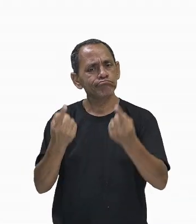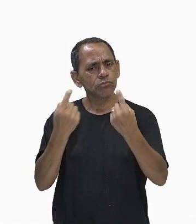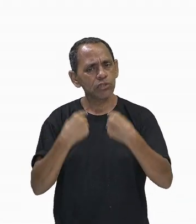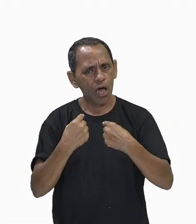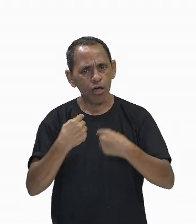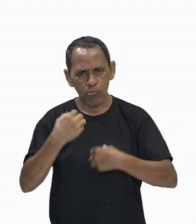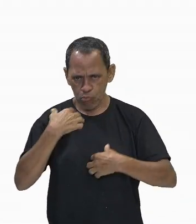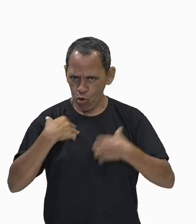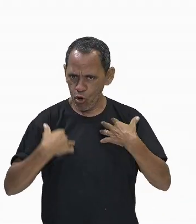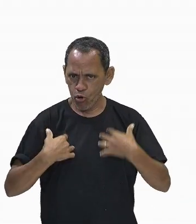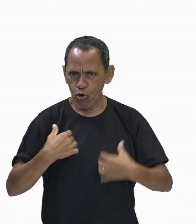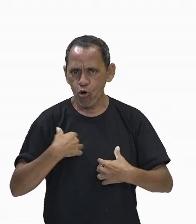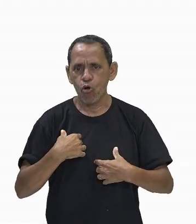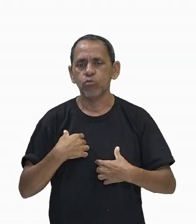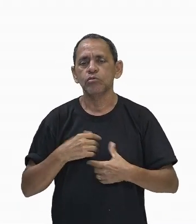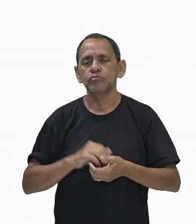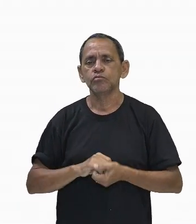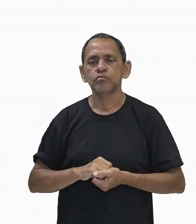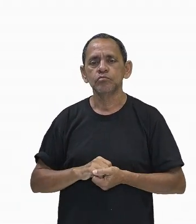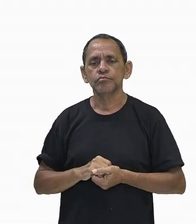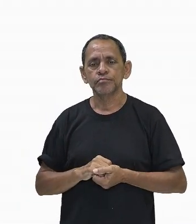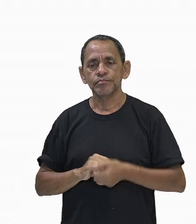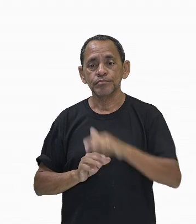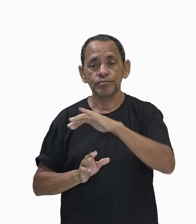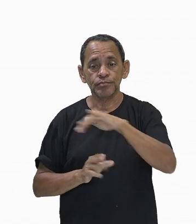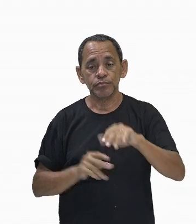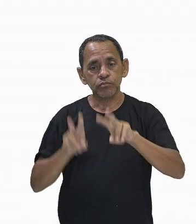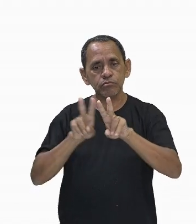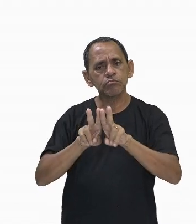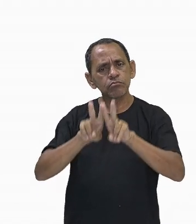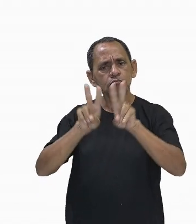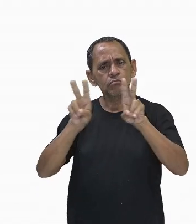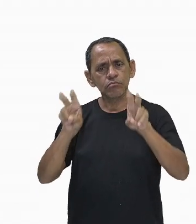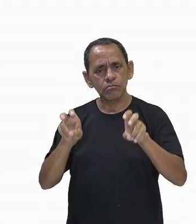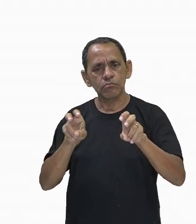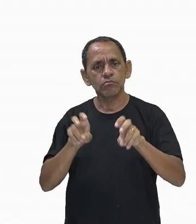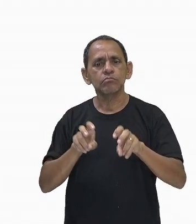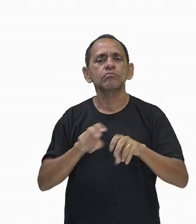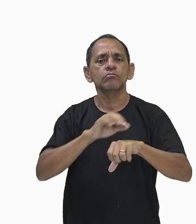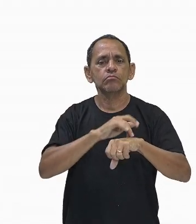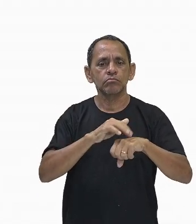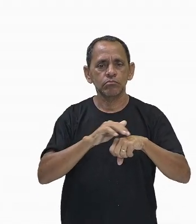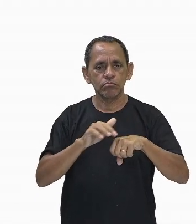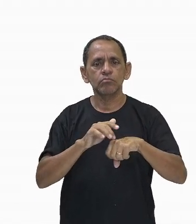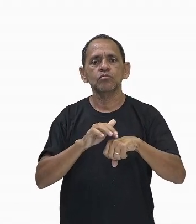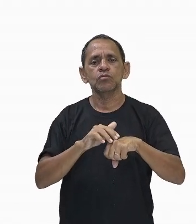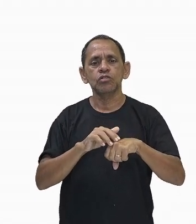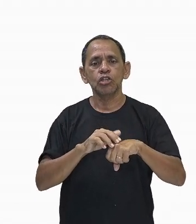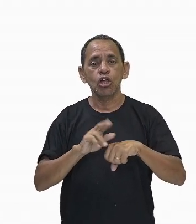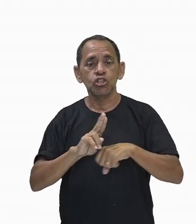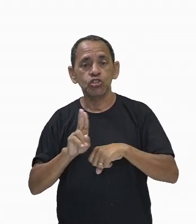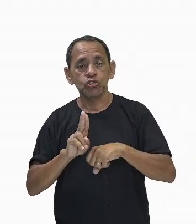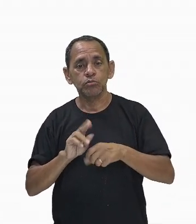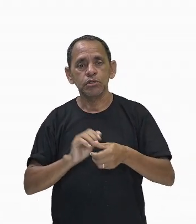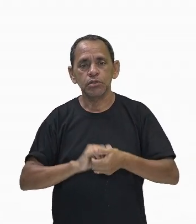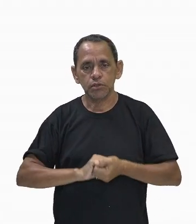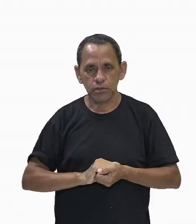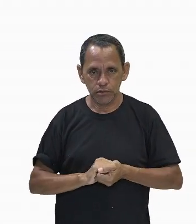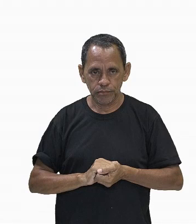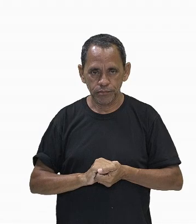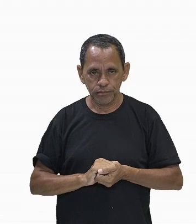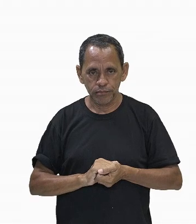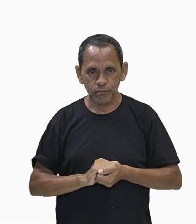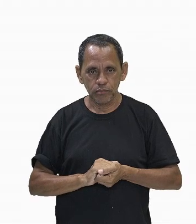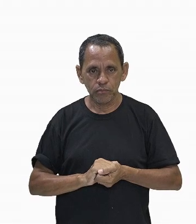a doença autoimune. Trago para vocês um outro exemplo, que é chamado de doença,